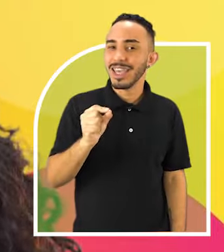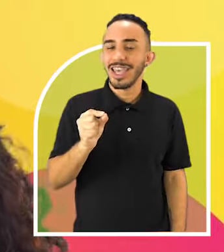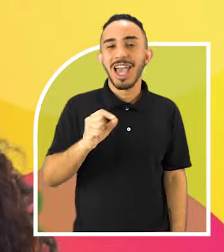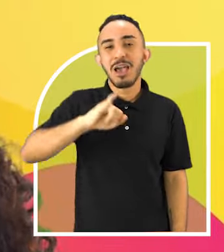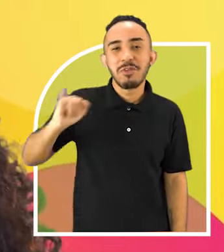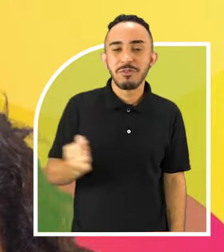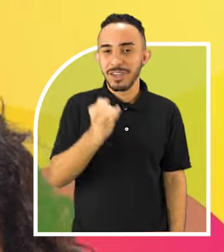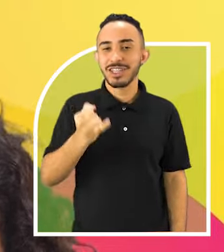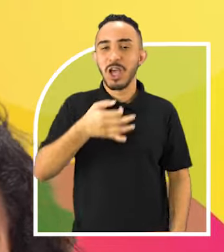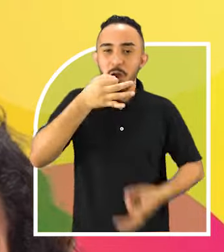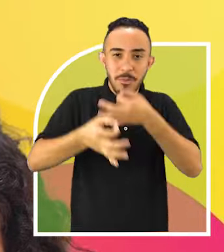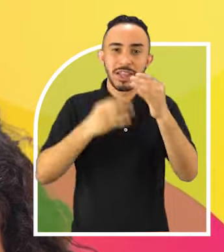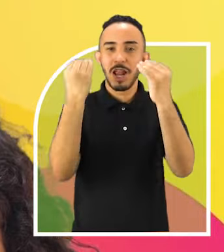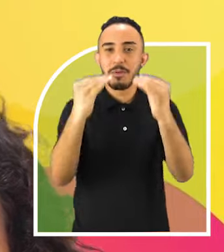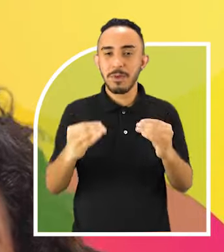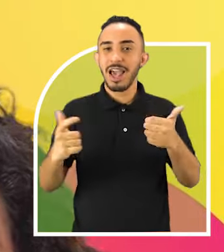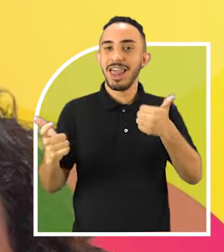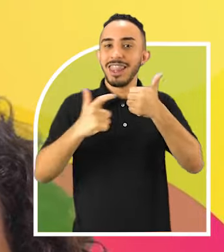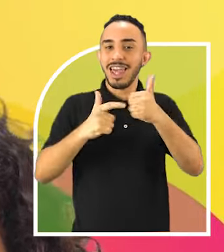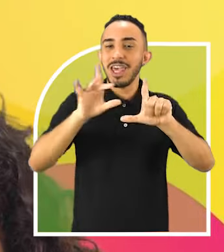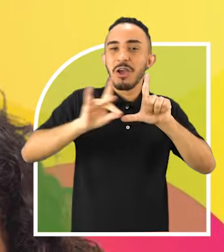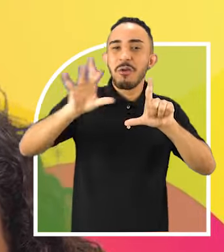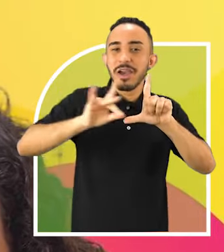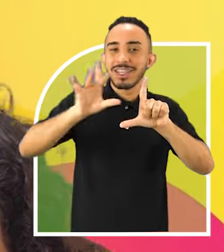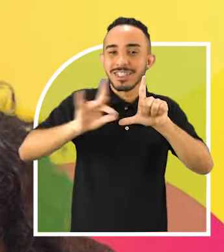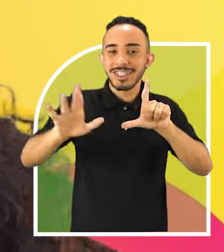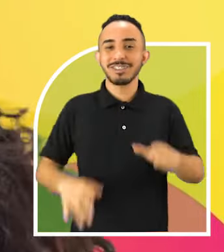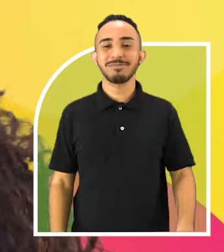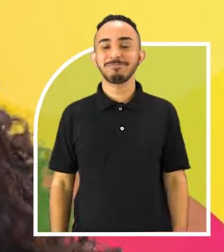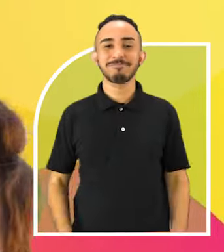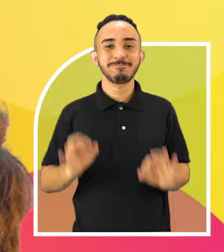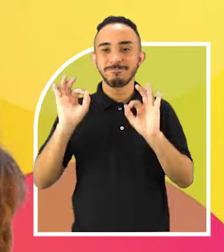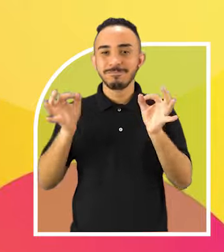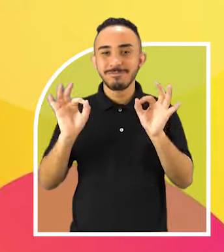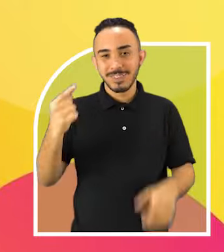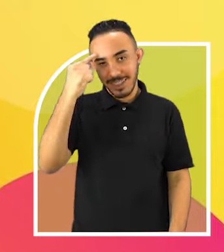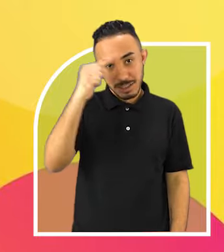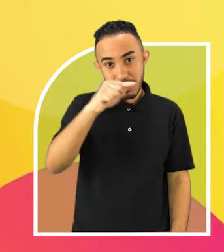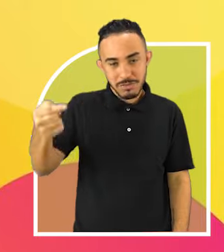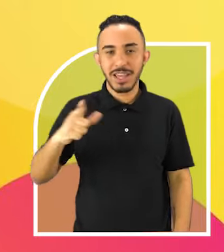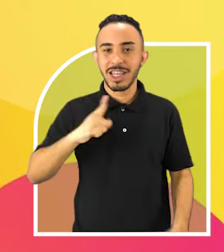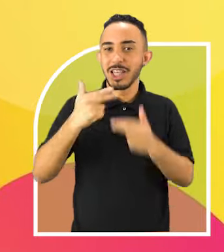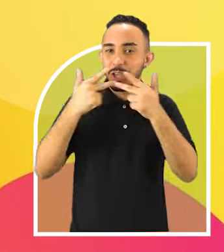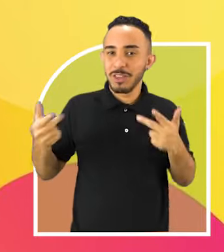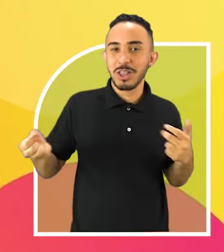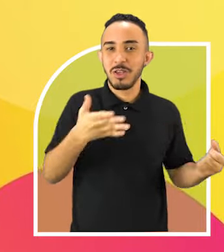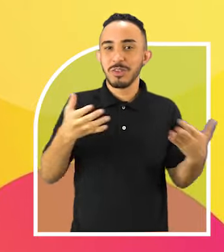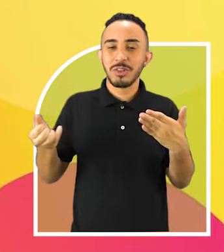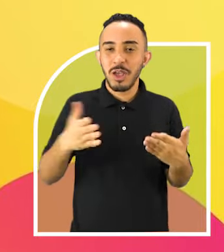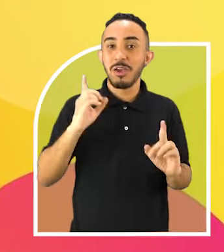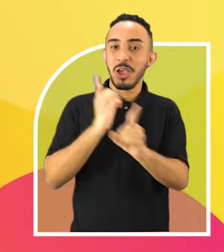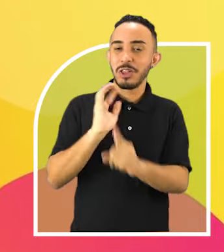o que eu vou pedir agora, né? Deixe o seu comentário, o seu like e compartilha muito! É isso aí! E semana que vem o Tchek tem muito mais